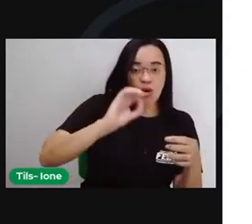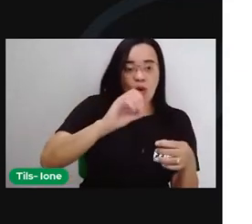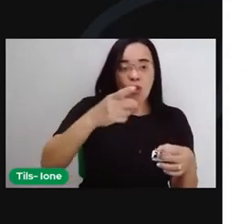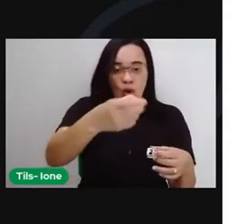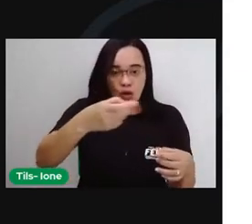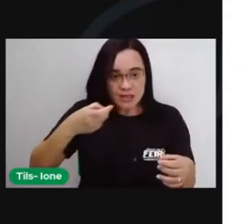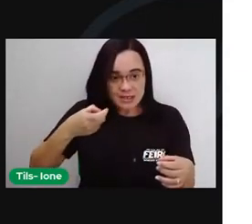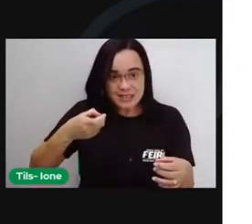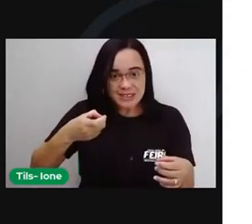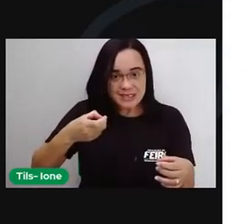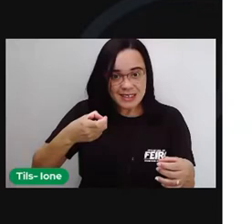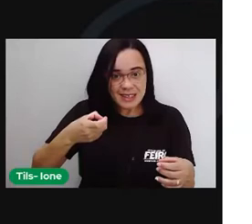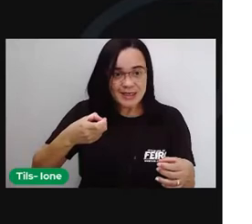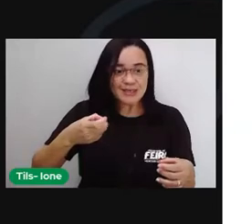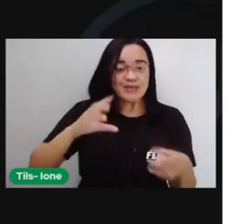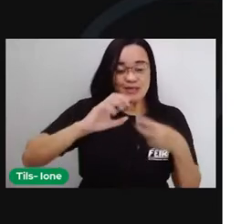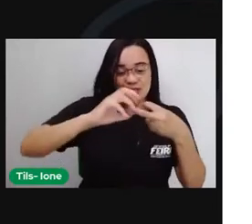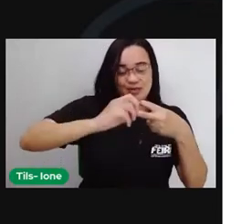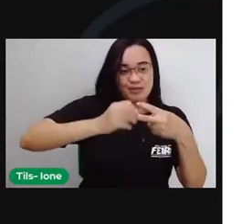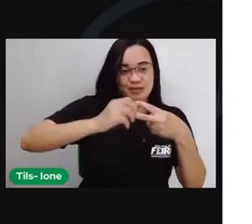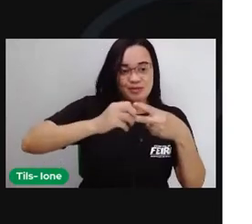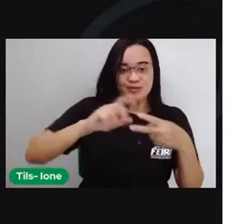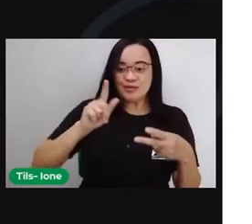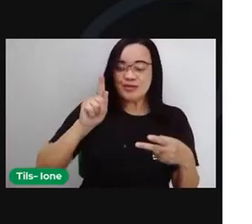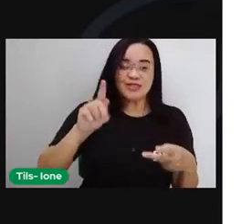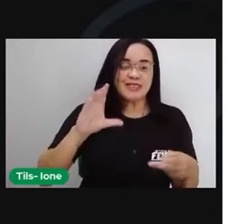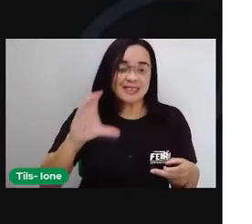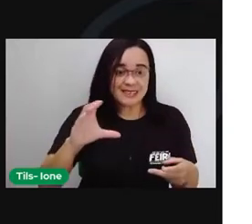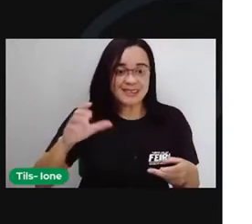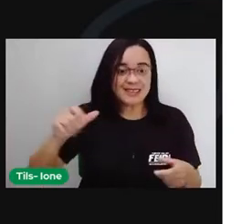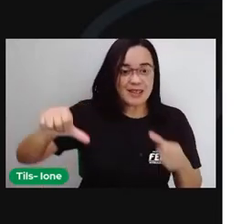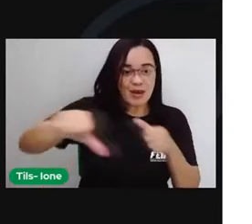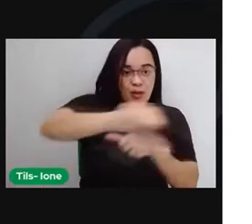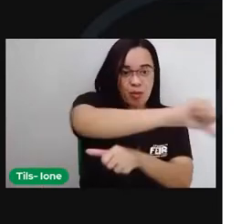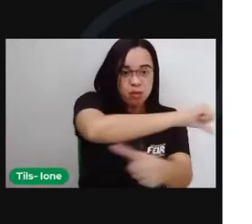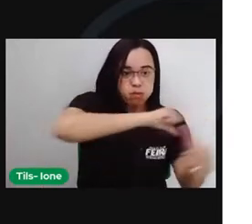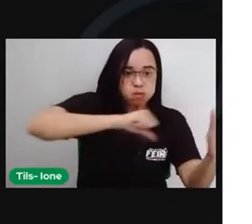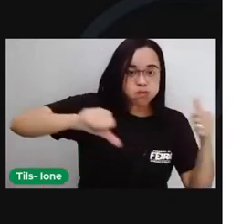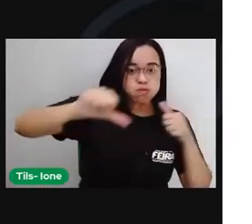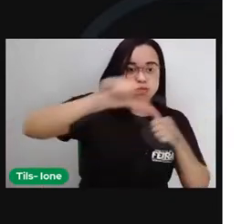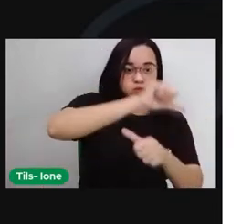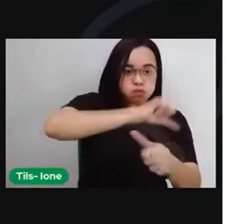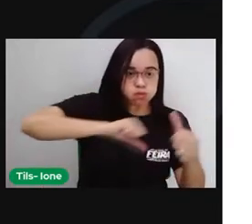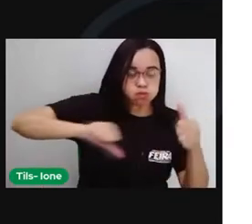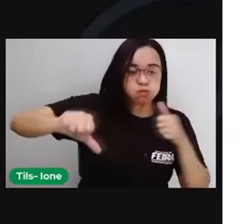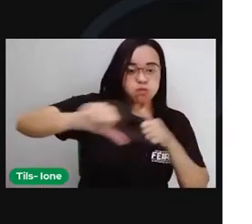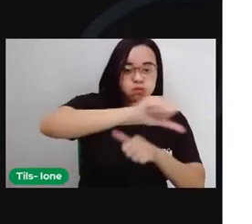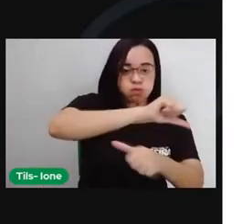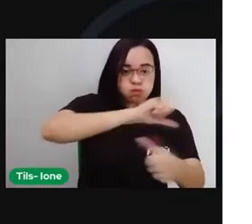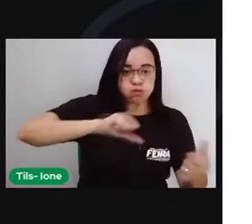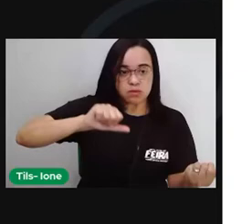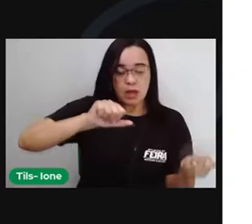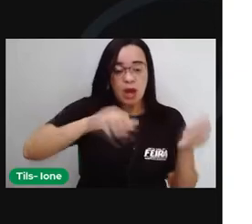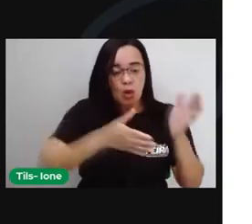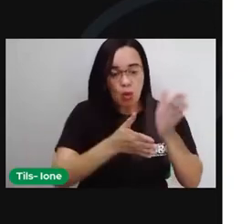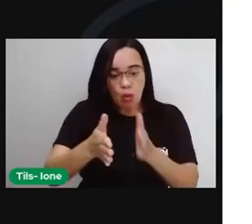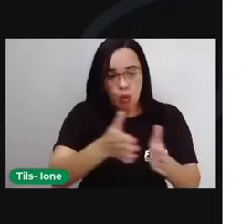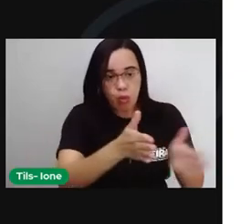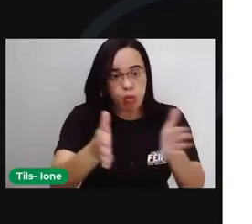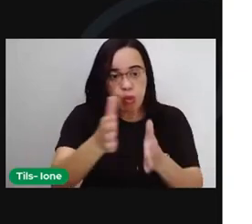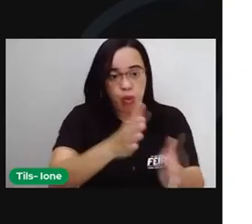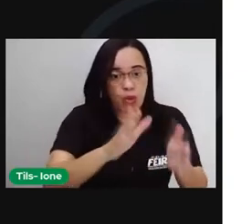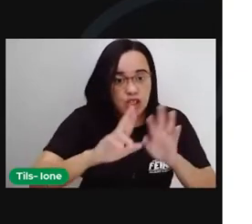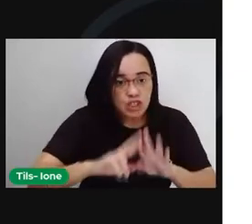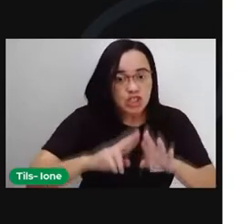produzido pelas células. No retorno, o sangue usa um outro caminho, os vasos sanguíneos chamados